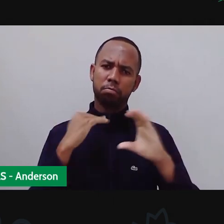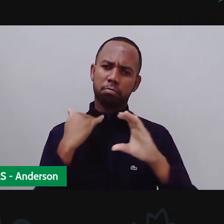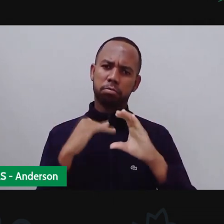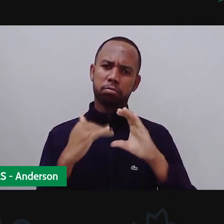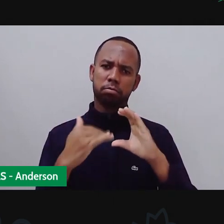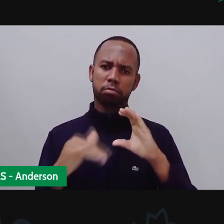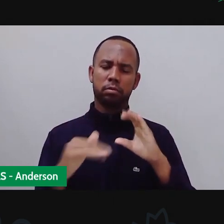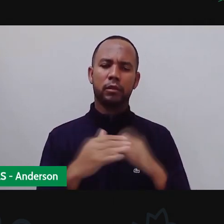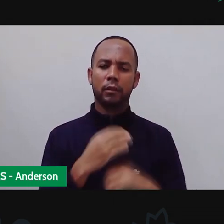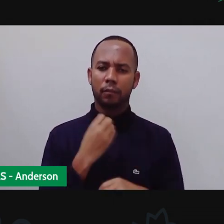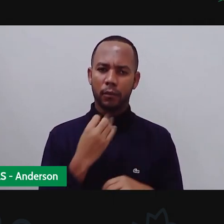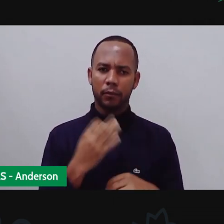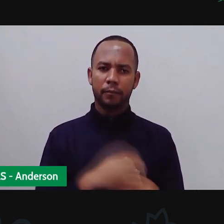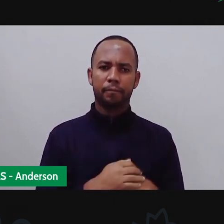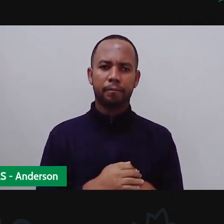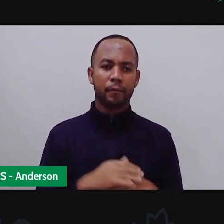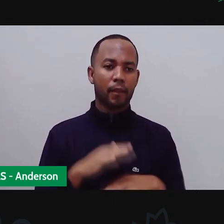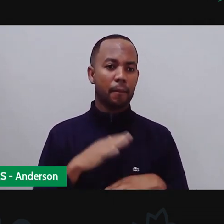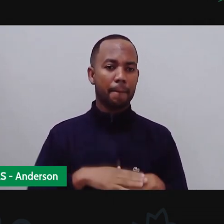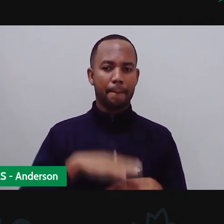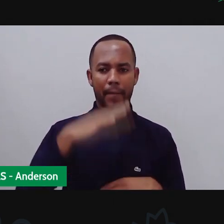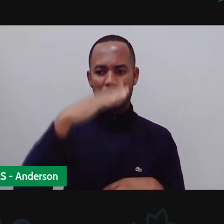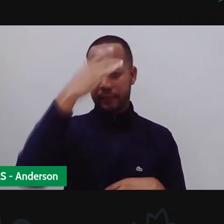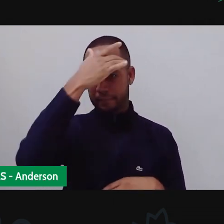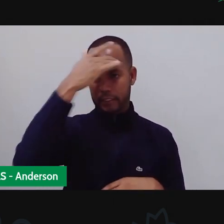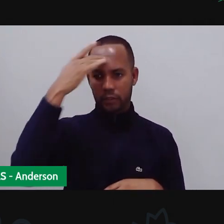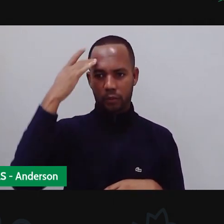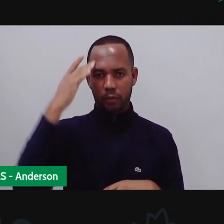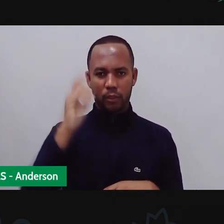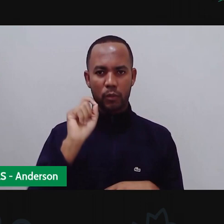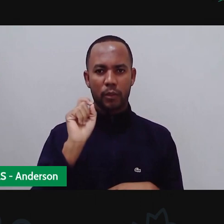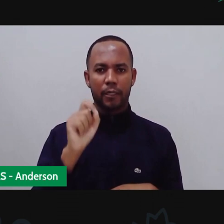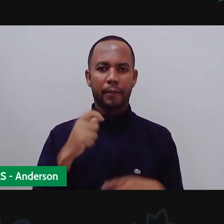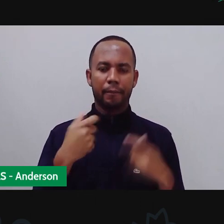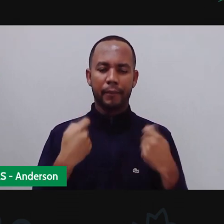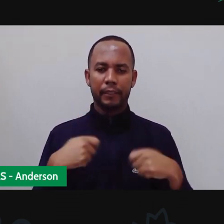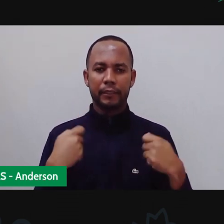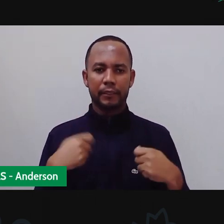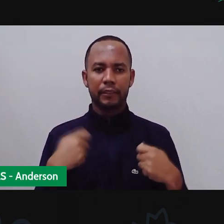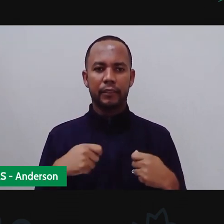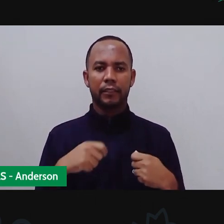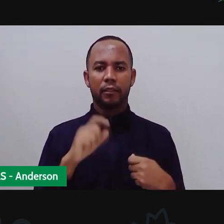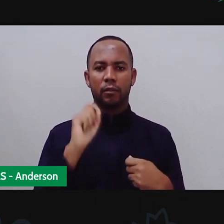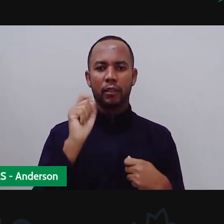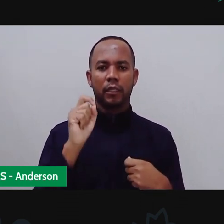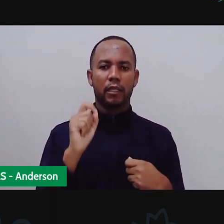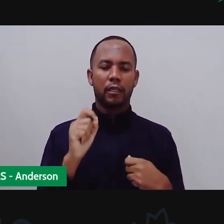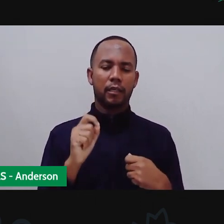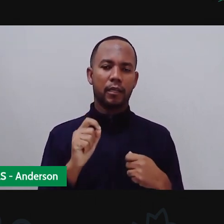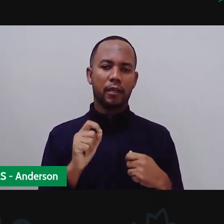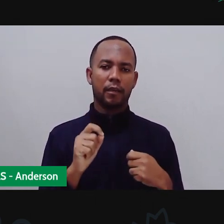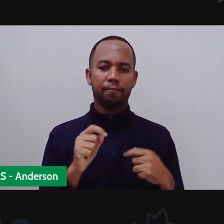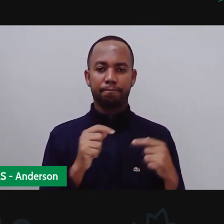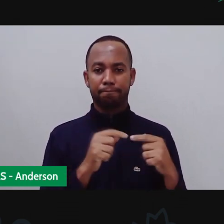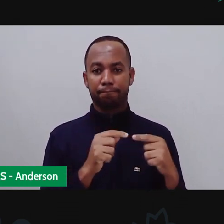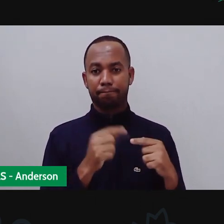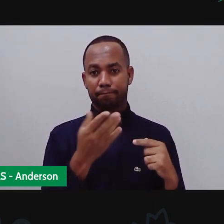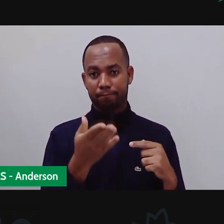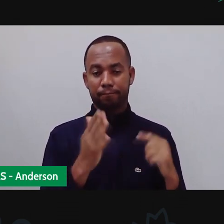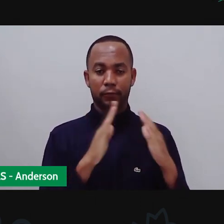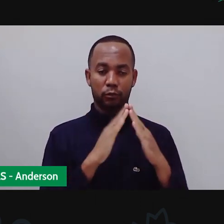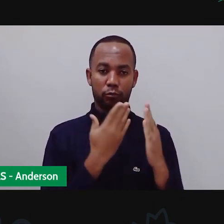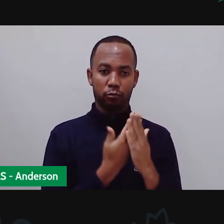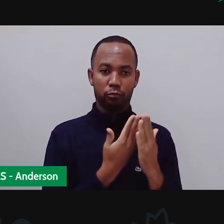alcançar aí o maior número de pessoas que precisam, né, desse conteúdo, certo?